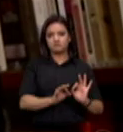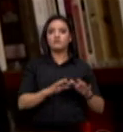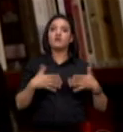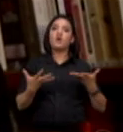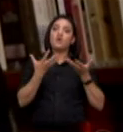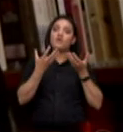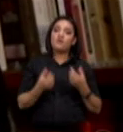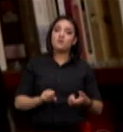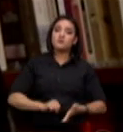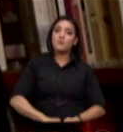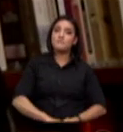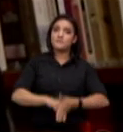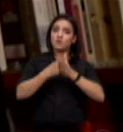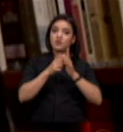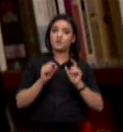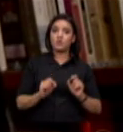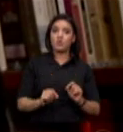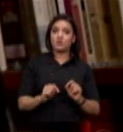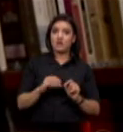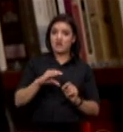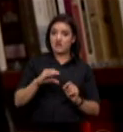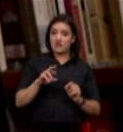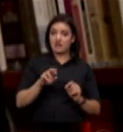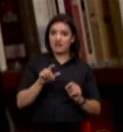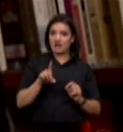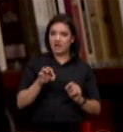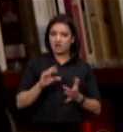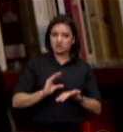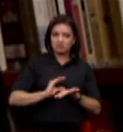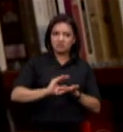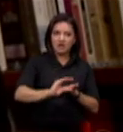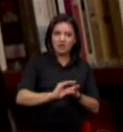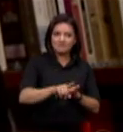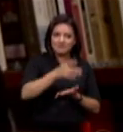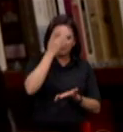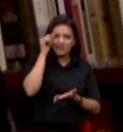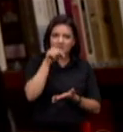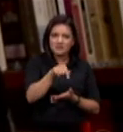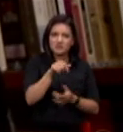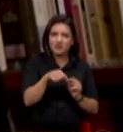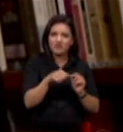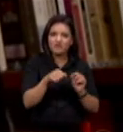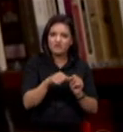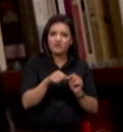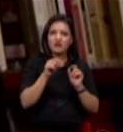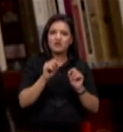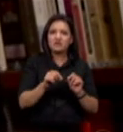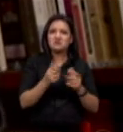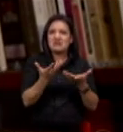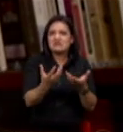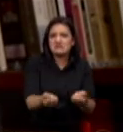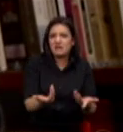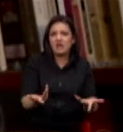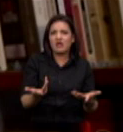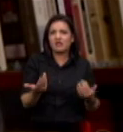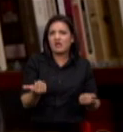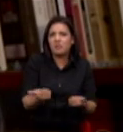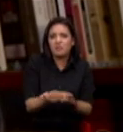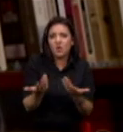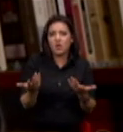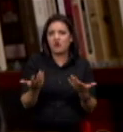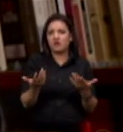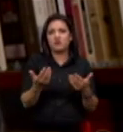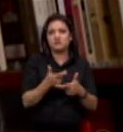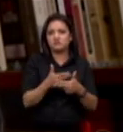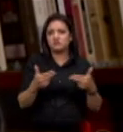vamos vedar portanto a concessão de crédito para aqueles que optarem por fomentar tolerar ou de qualquer forma